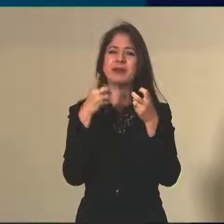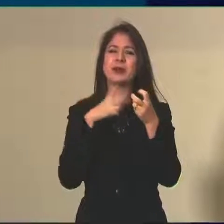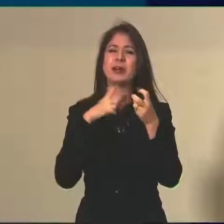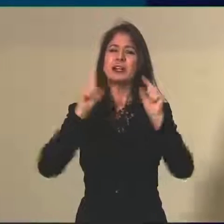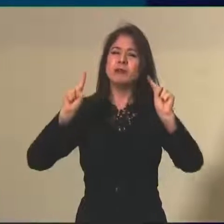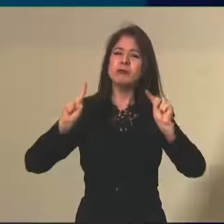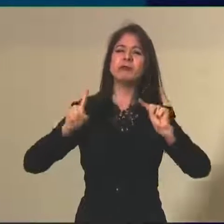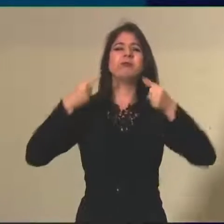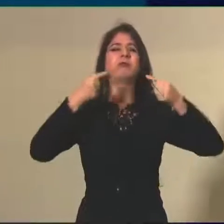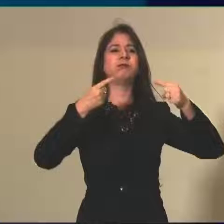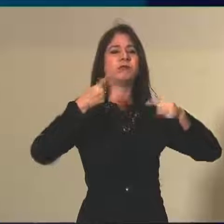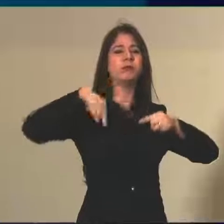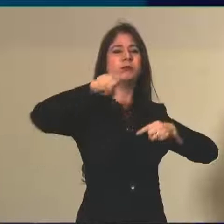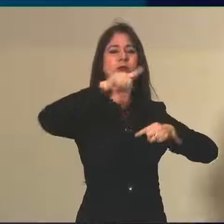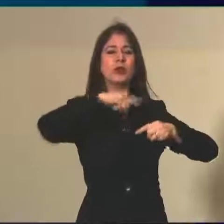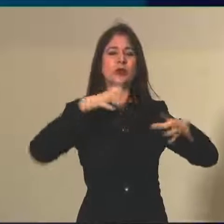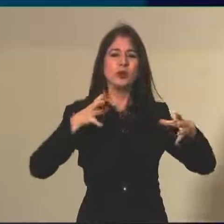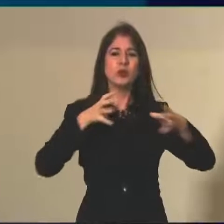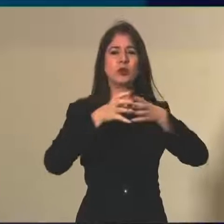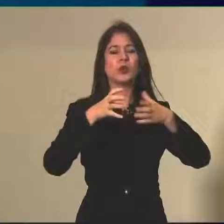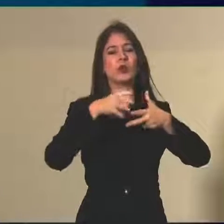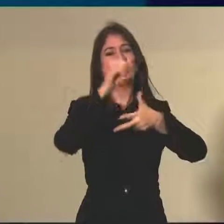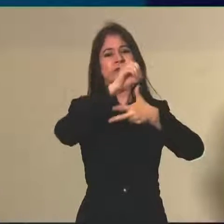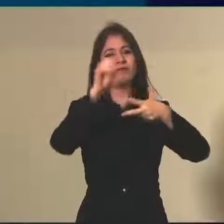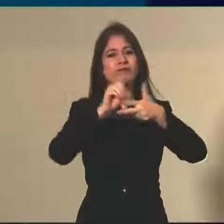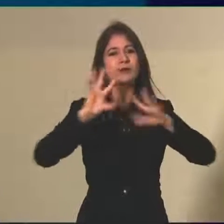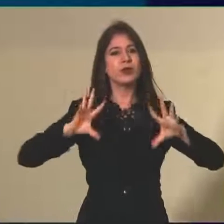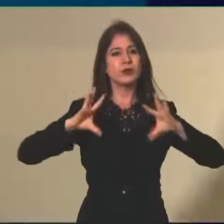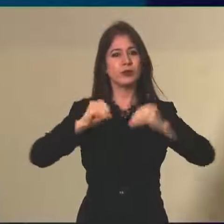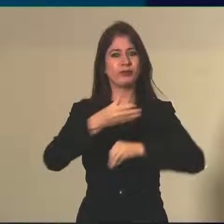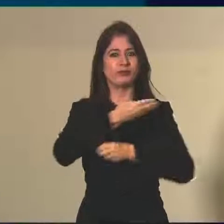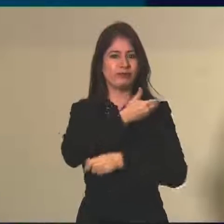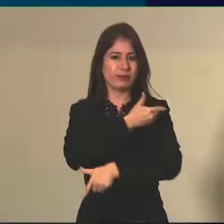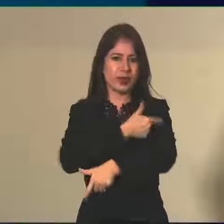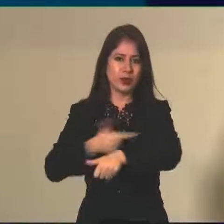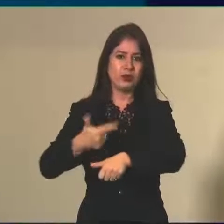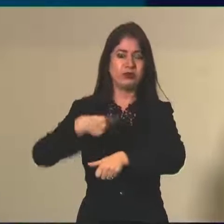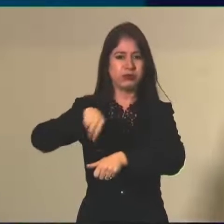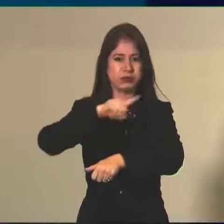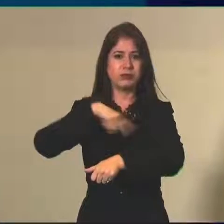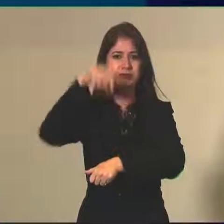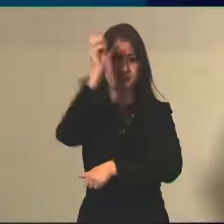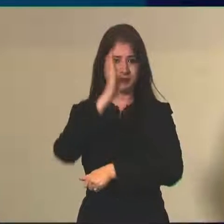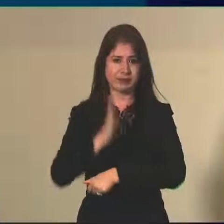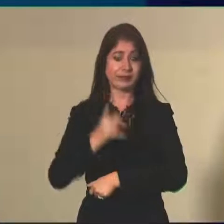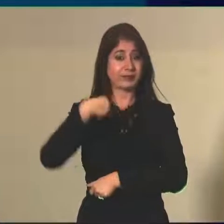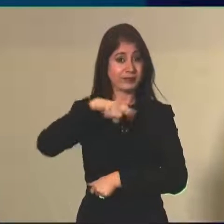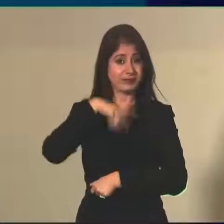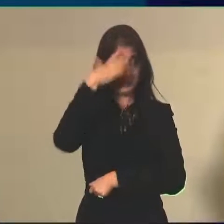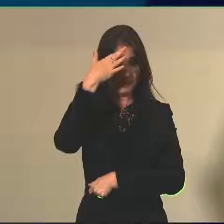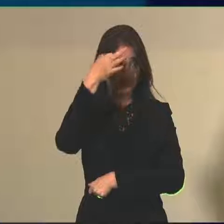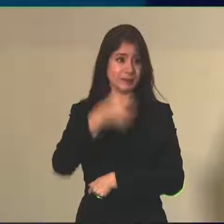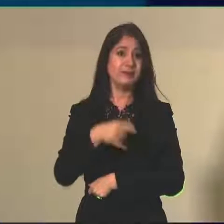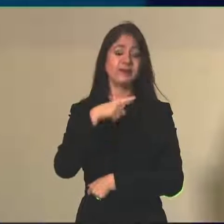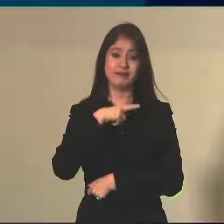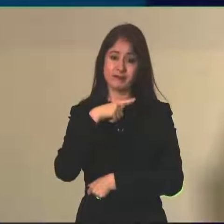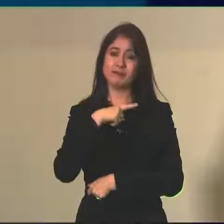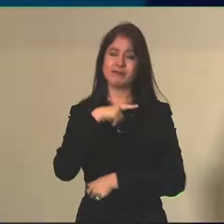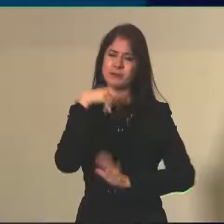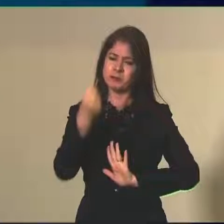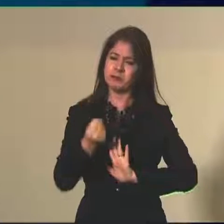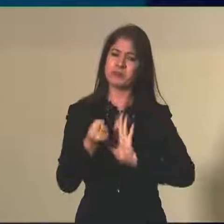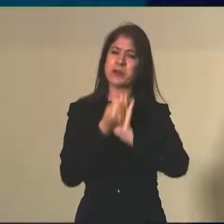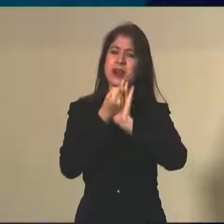desafios, não só para o Enem, mas para toda a educação brasileira. E isso, certamente, também tem um efeito